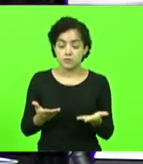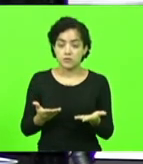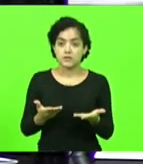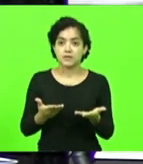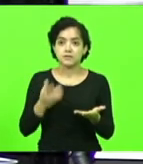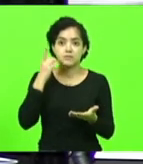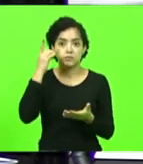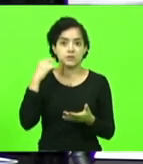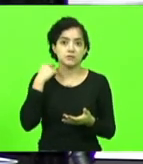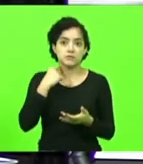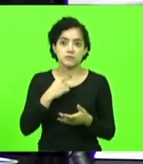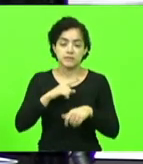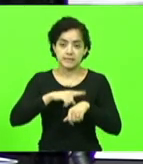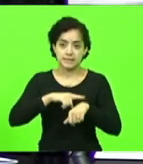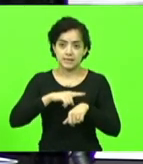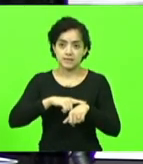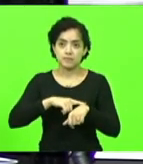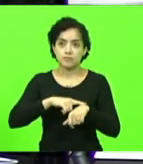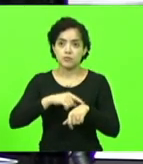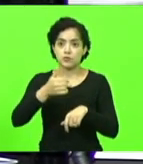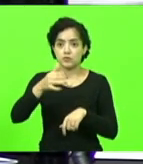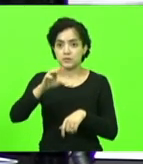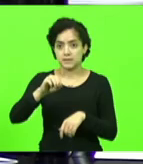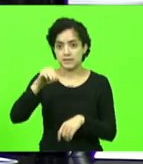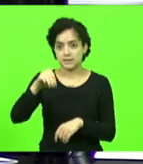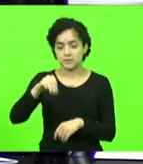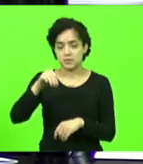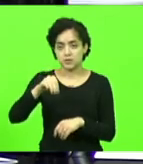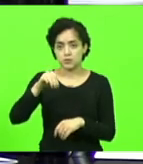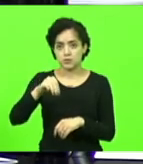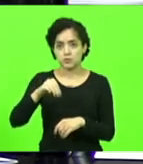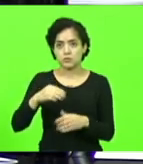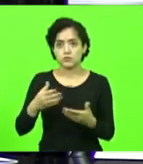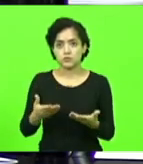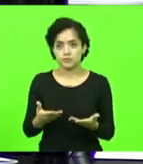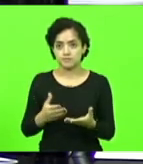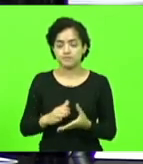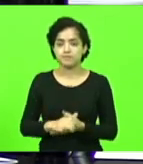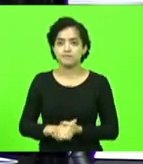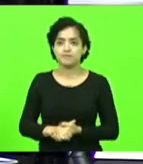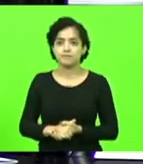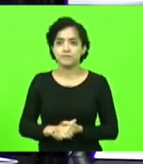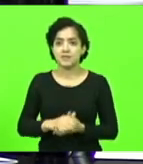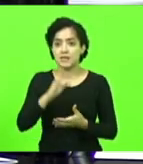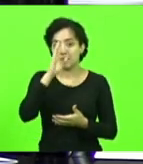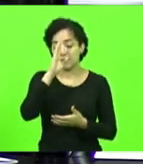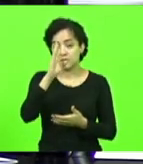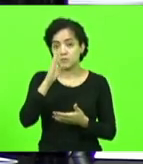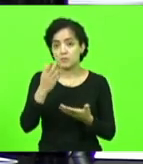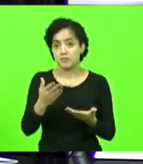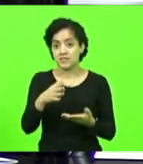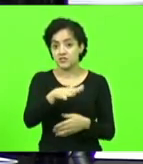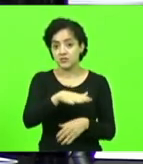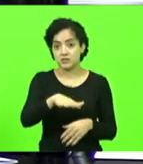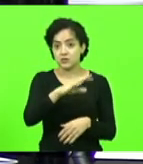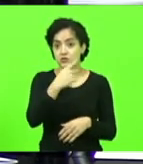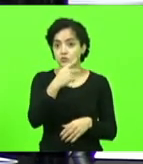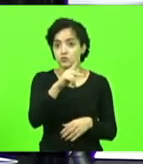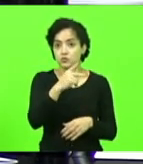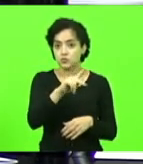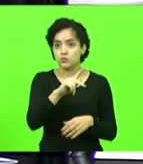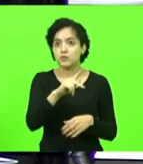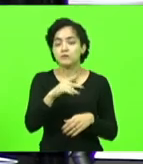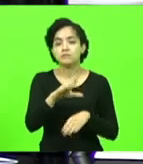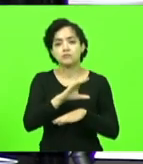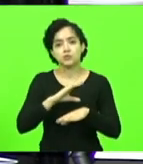Exª, tenho tempo de até 10 minutos para a sua fala, principalmente, ou até porque é a sua região, a região do Contestado, não